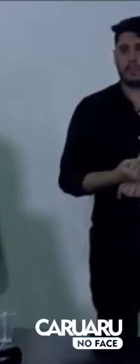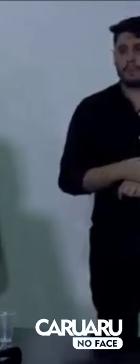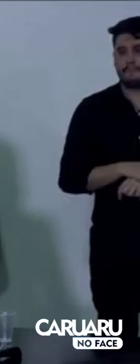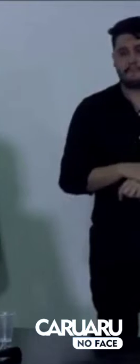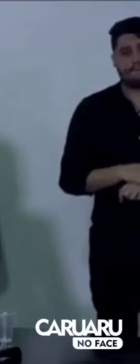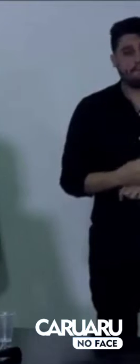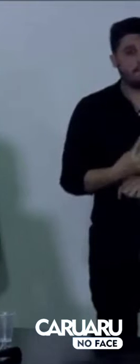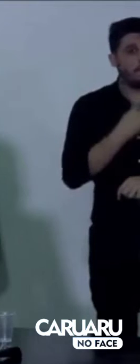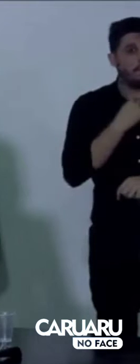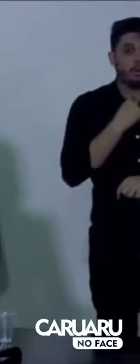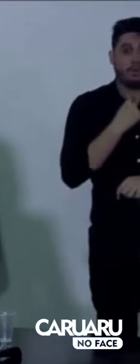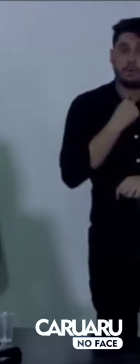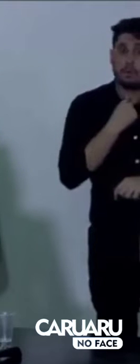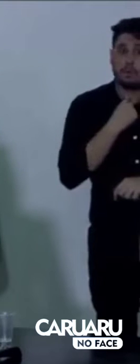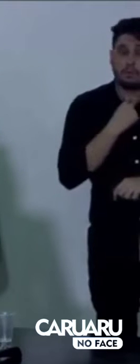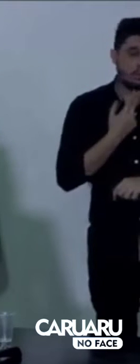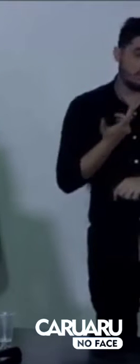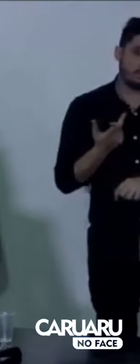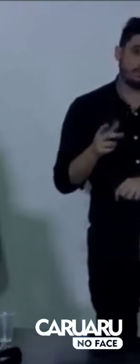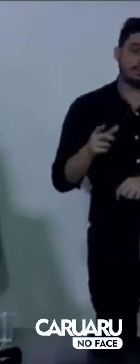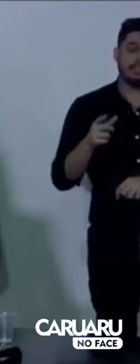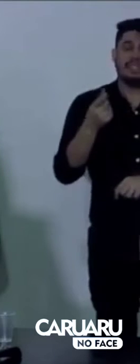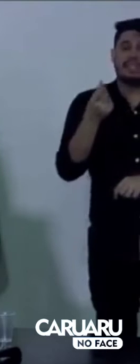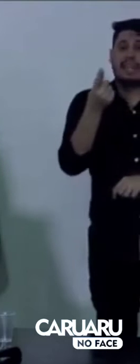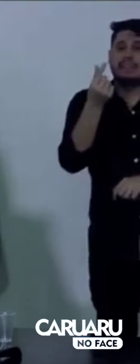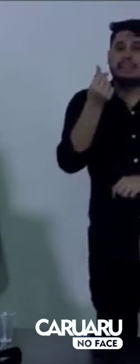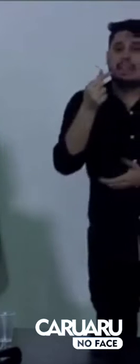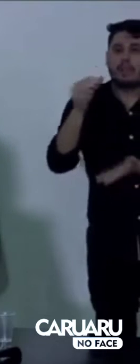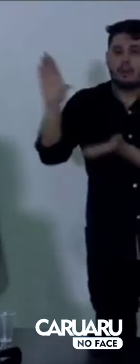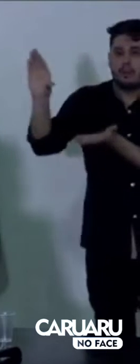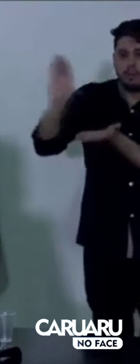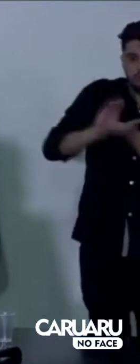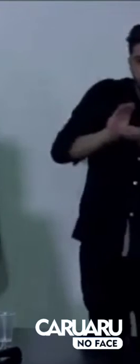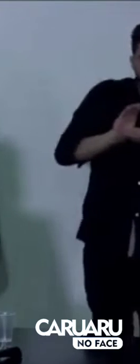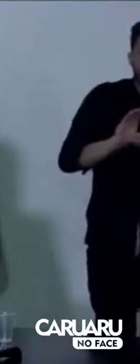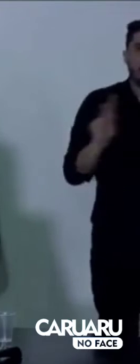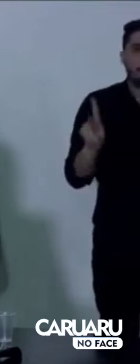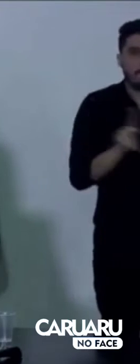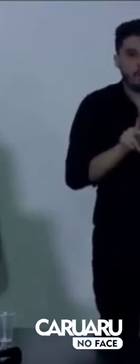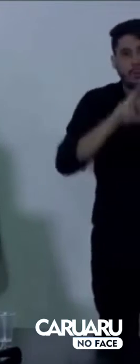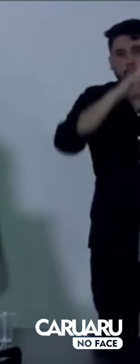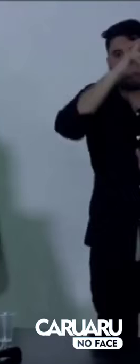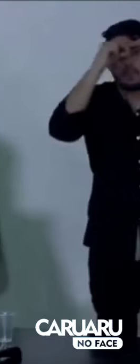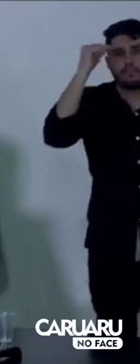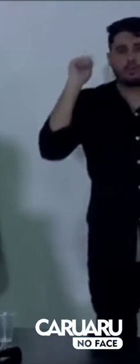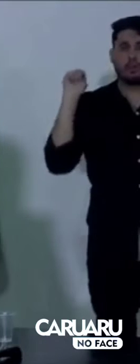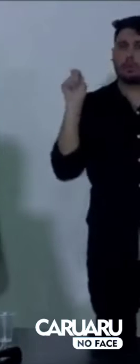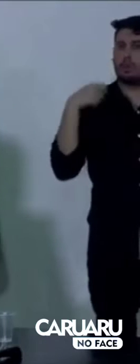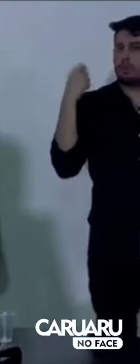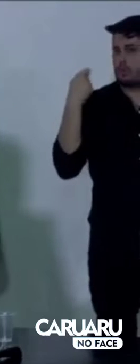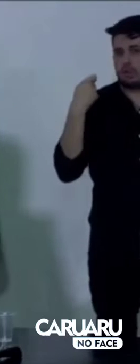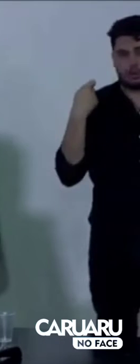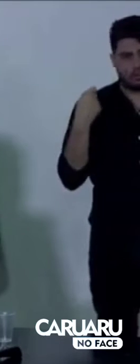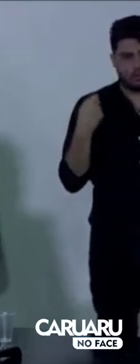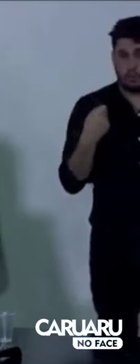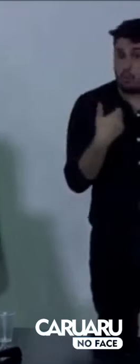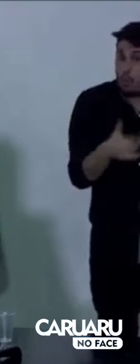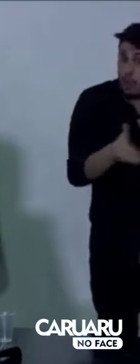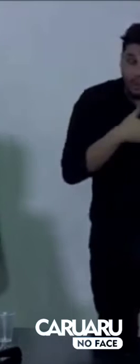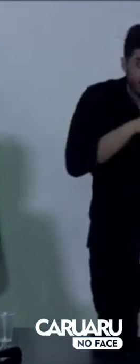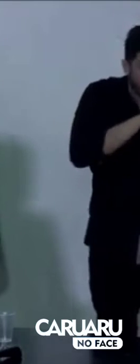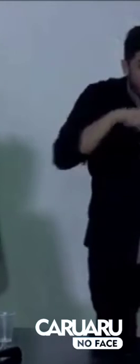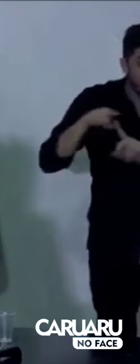qualquer recurso da Prefeitura Municipal de Caruaru em qualquer modalidade que a gente venha desenvolver o São João.